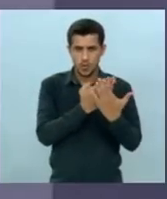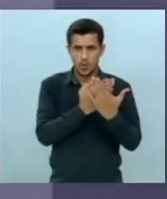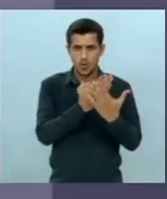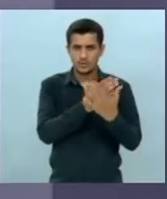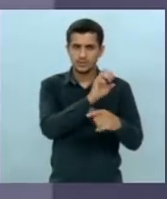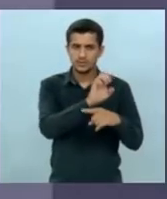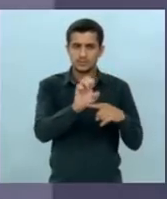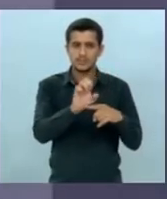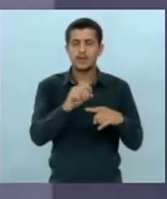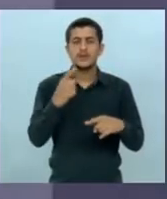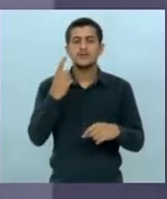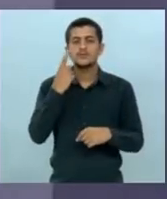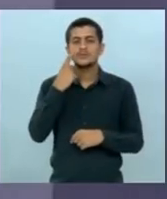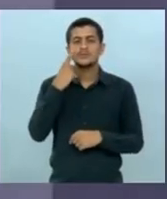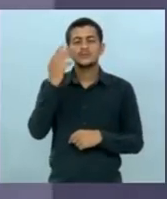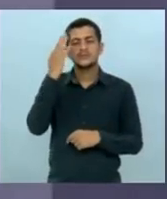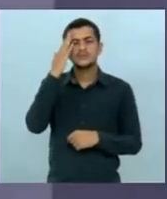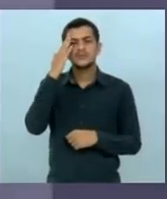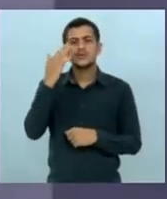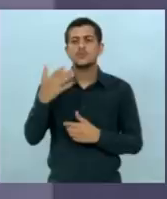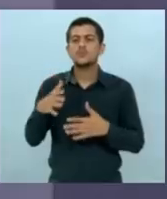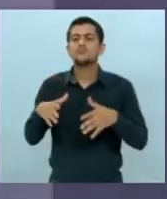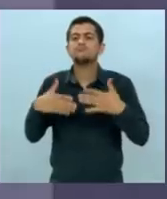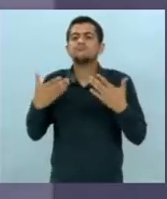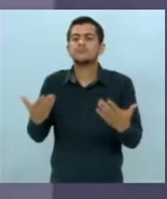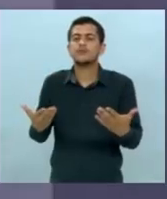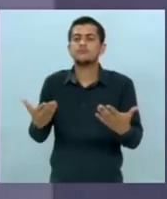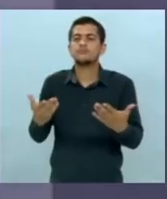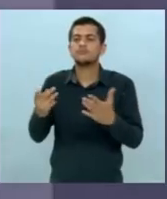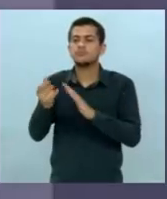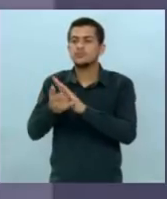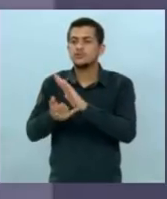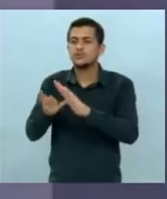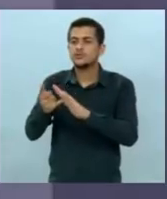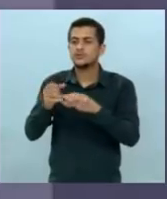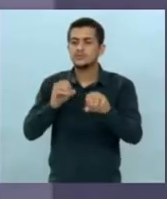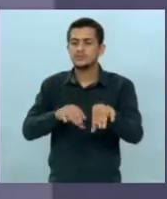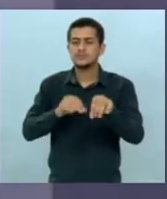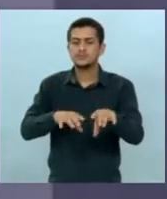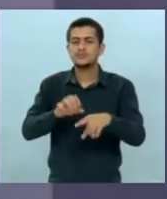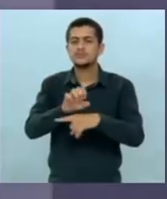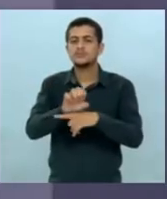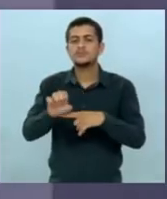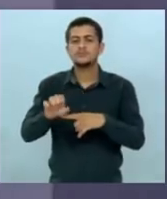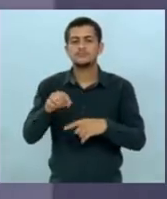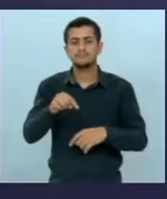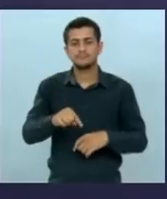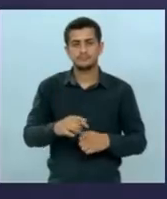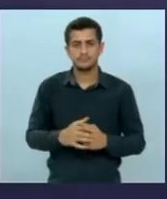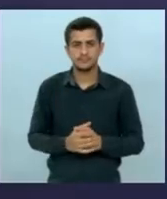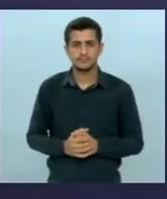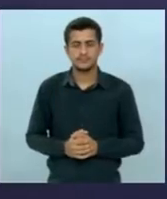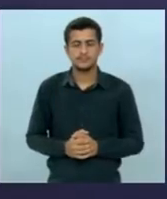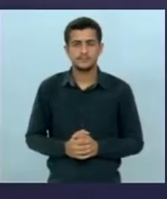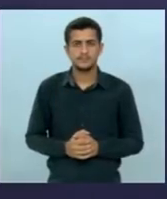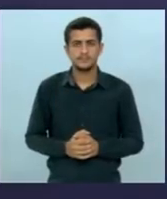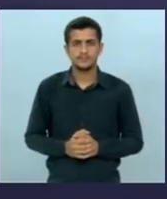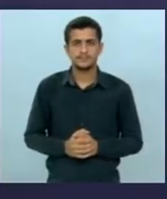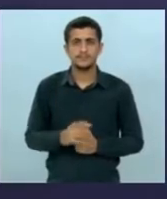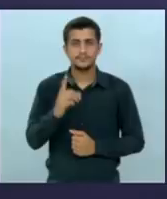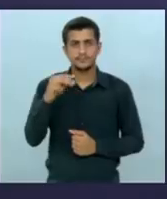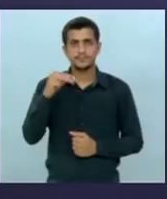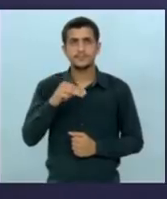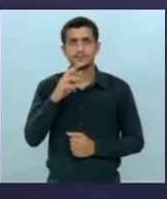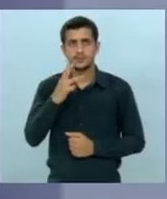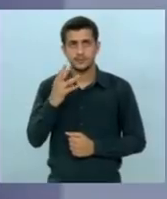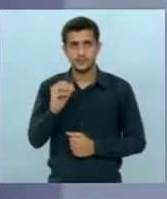qual o seu projeto para a educação no nosso estado candidato Reinaldo tem 1 minuto e